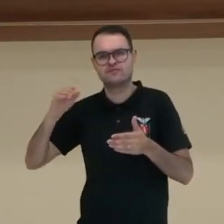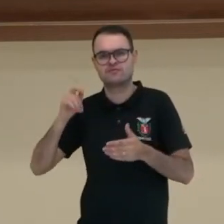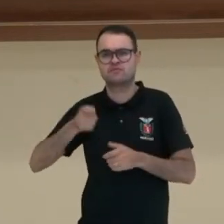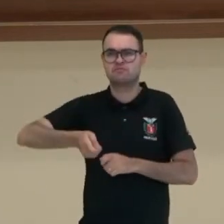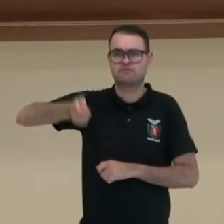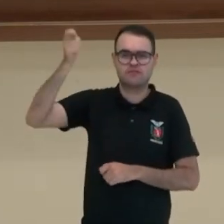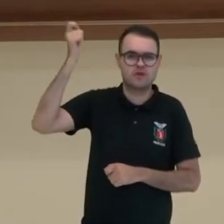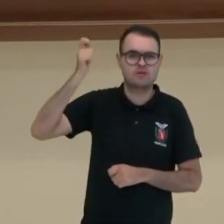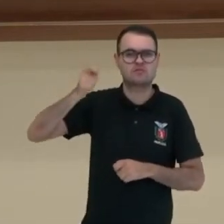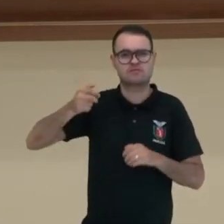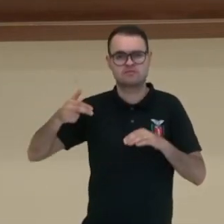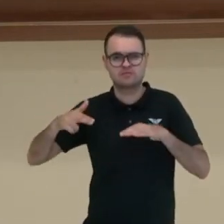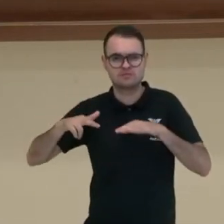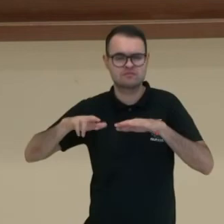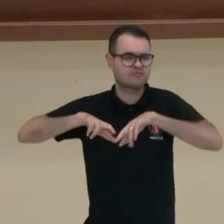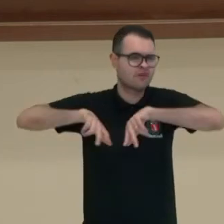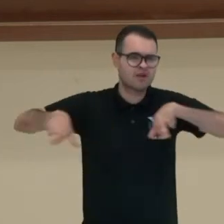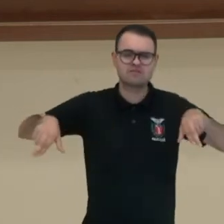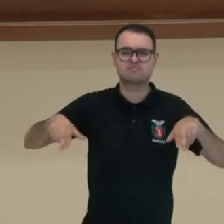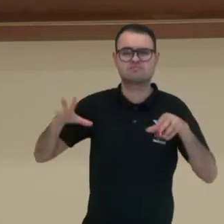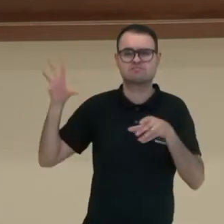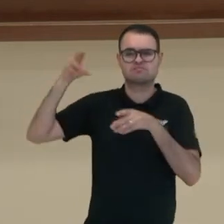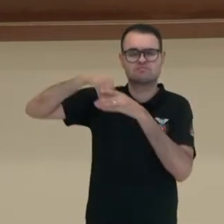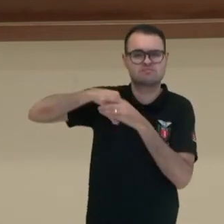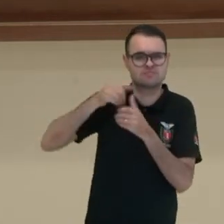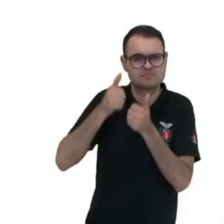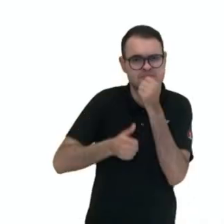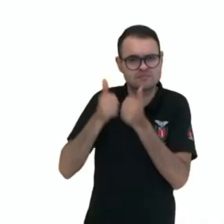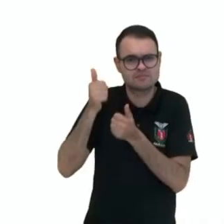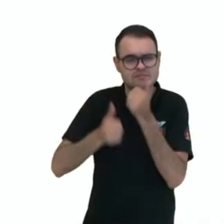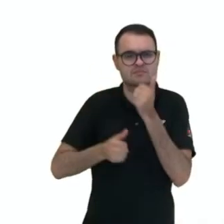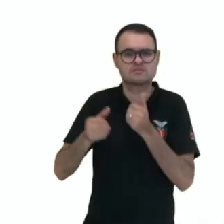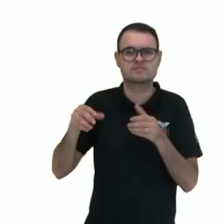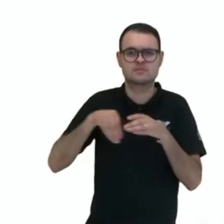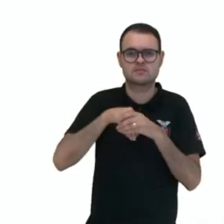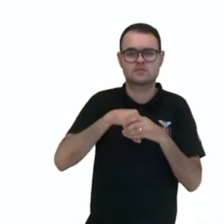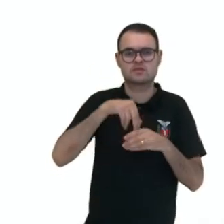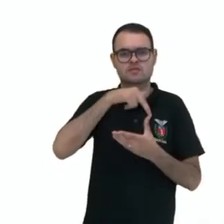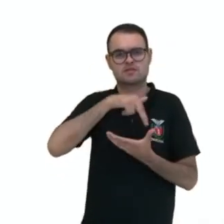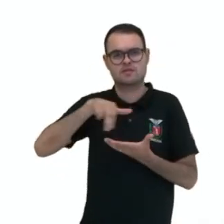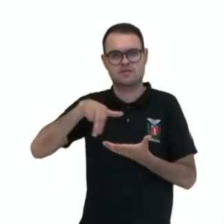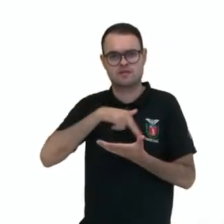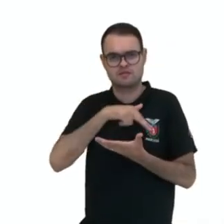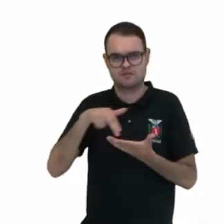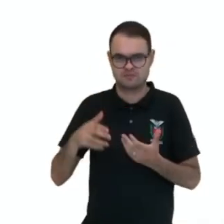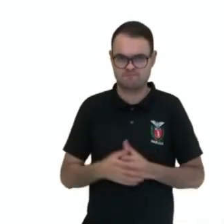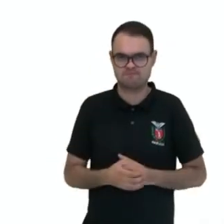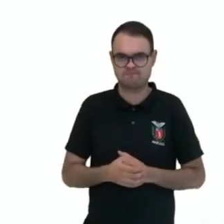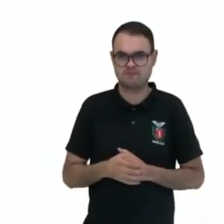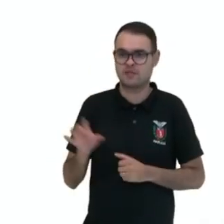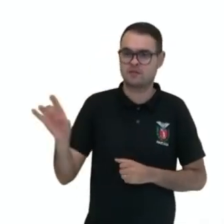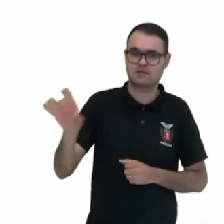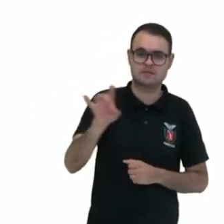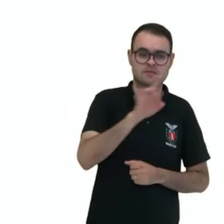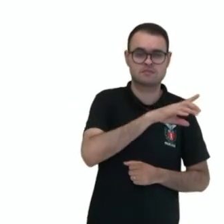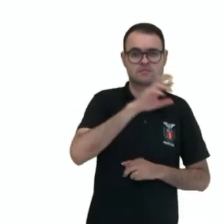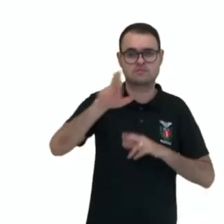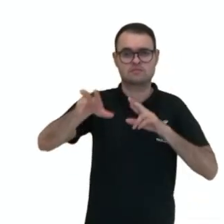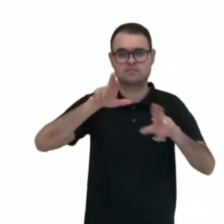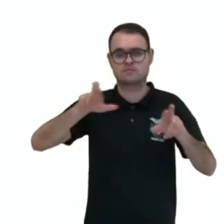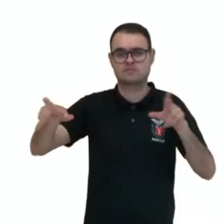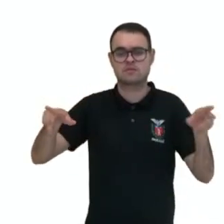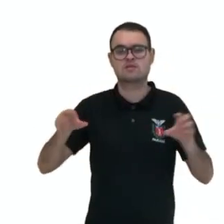né? Colocando ali o esporte na dança. Então, cada corpo é diferente e cada pessoa tem o direito de se expressar